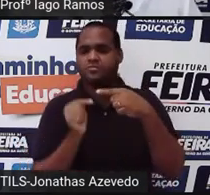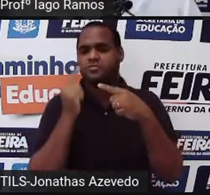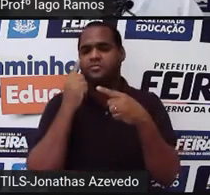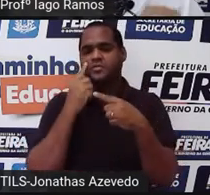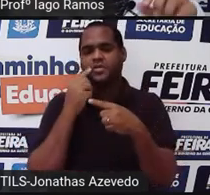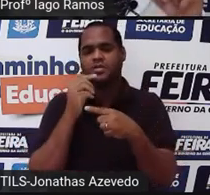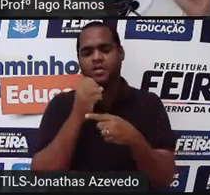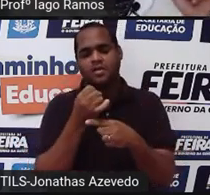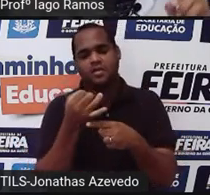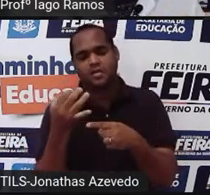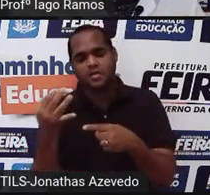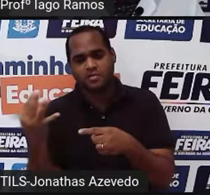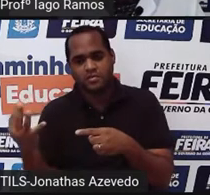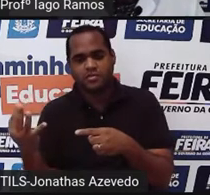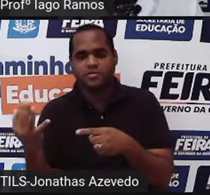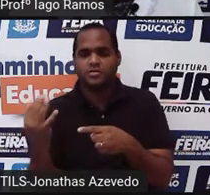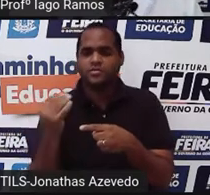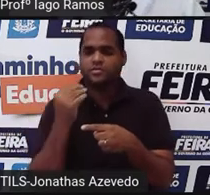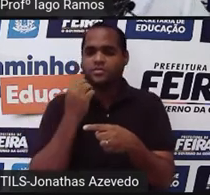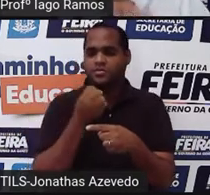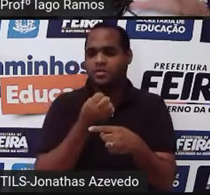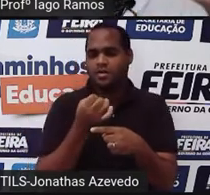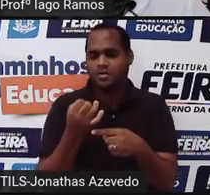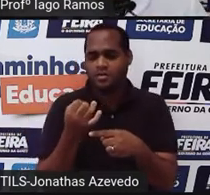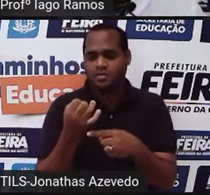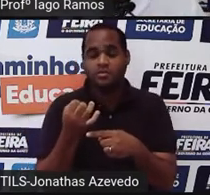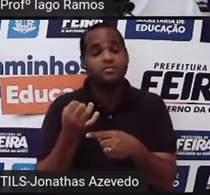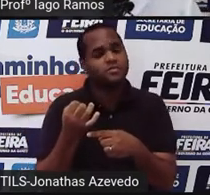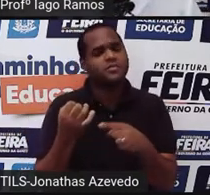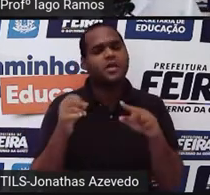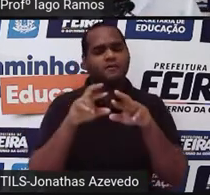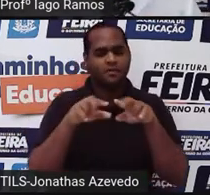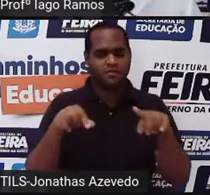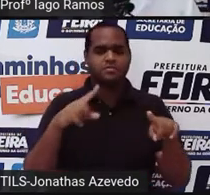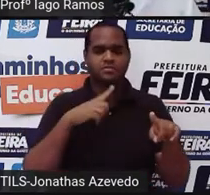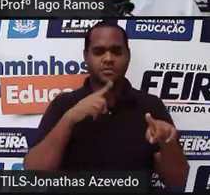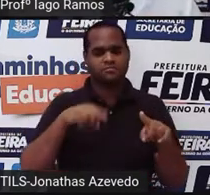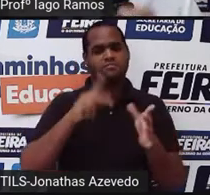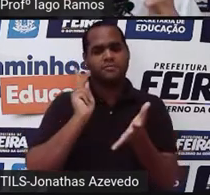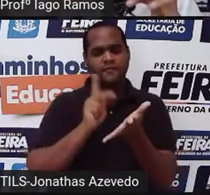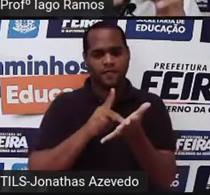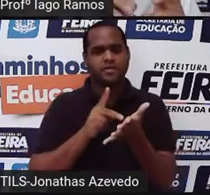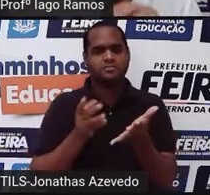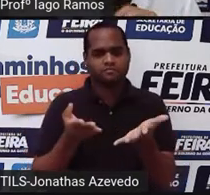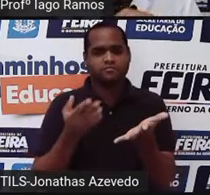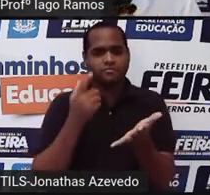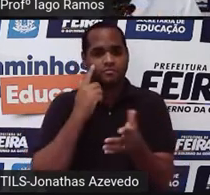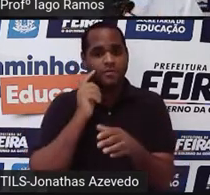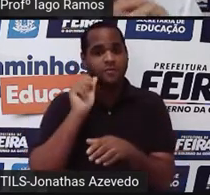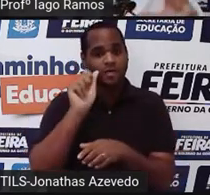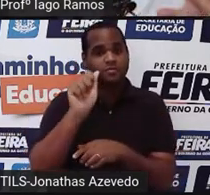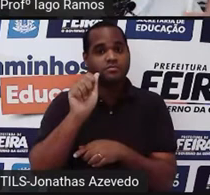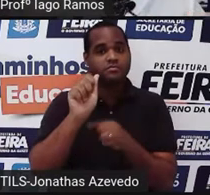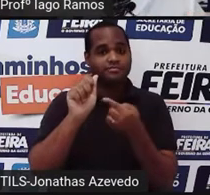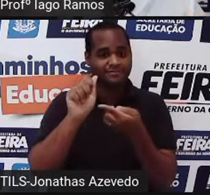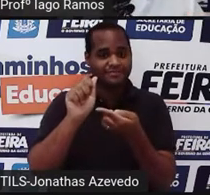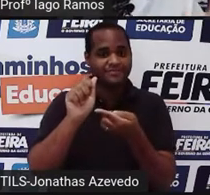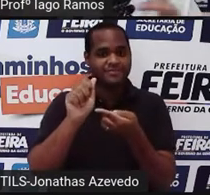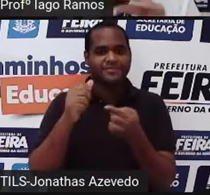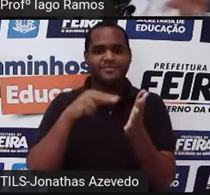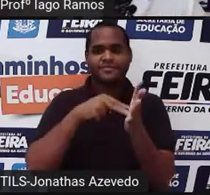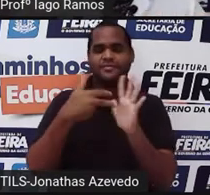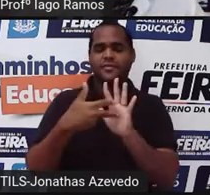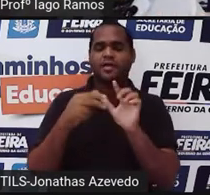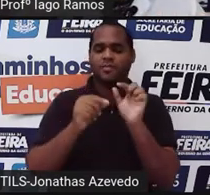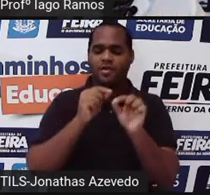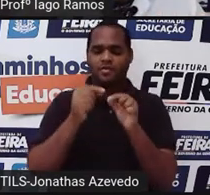dízimas periódicas, dízimas não periódicas, tudo isso é um número real, tá? Então, aquele A simboliza